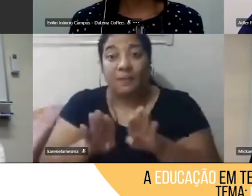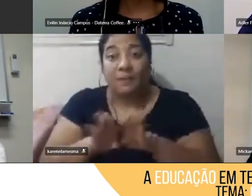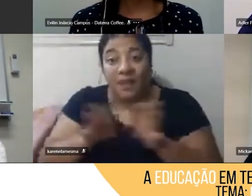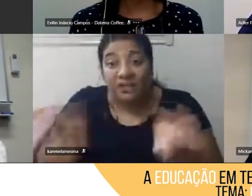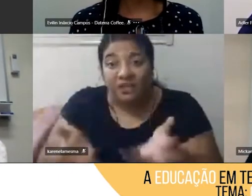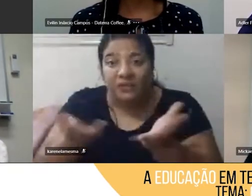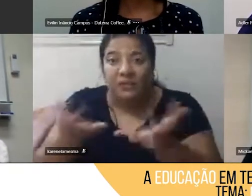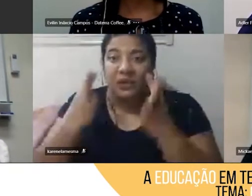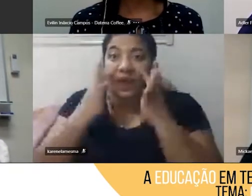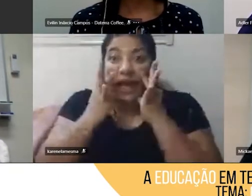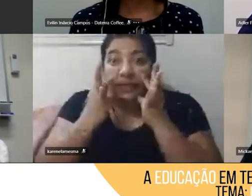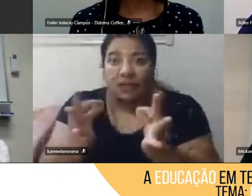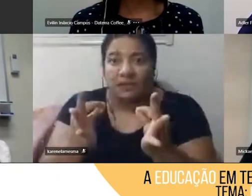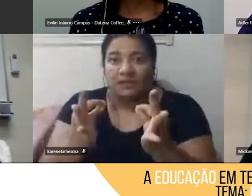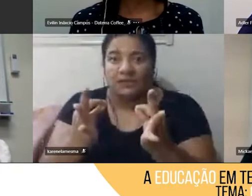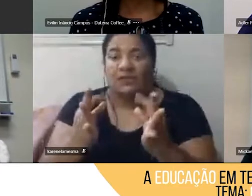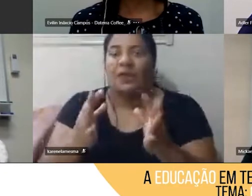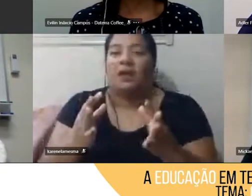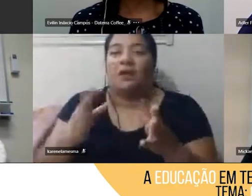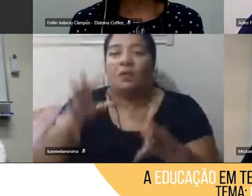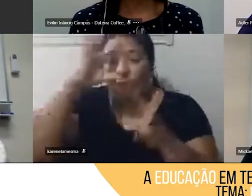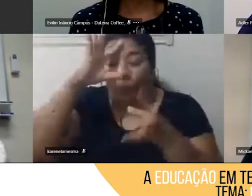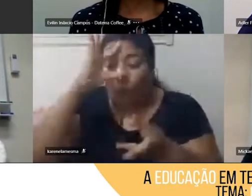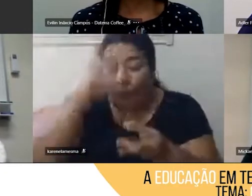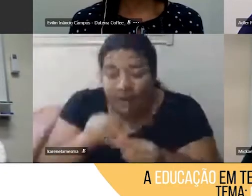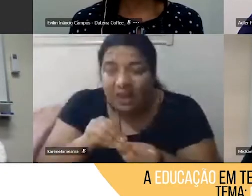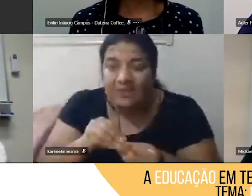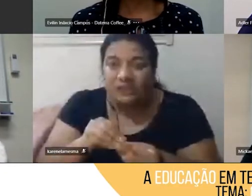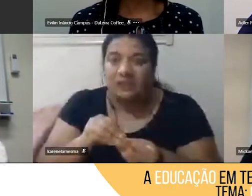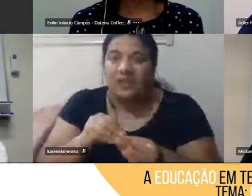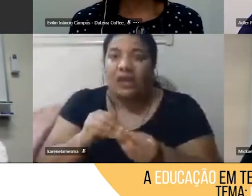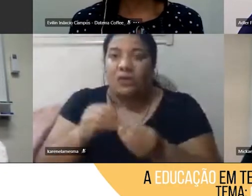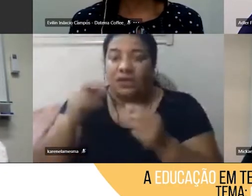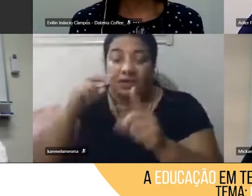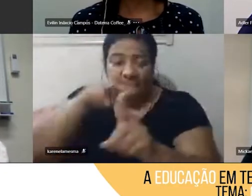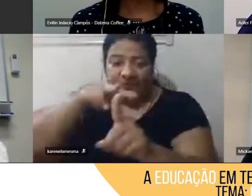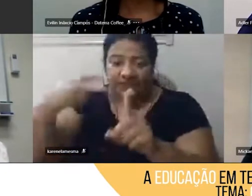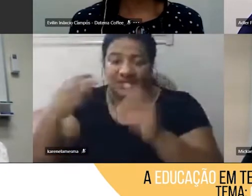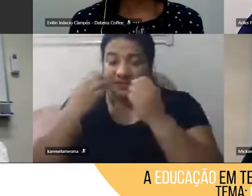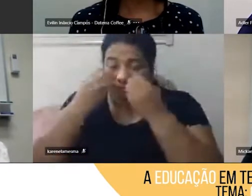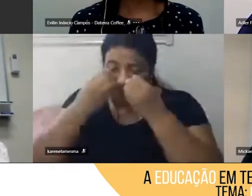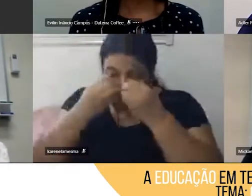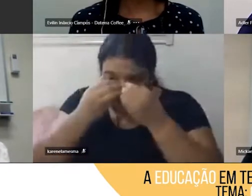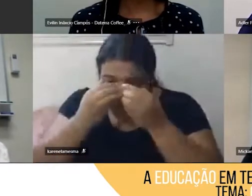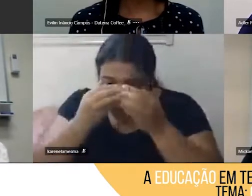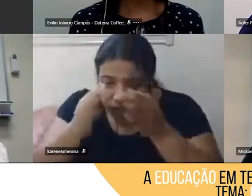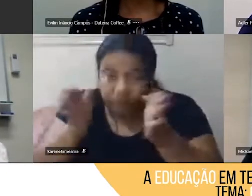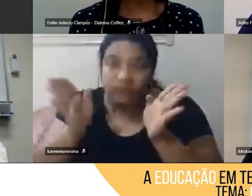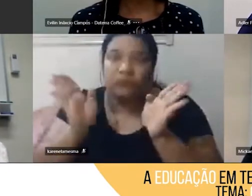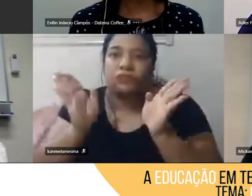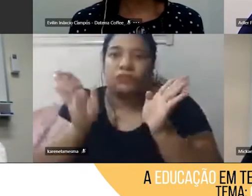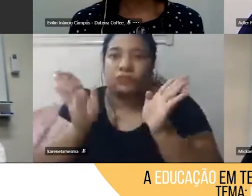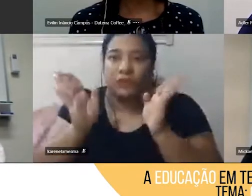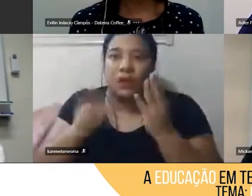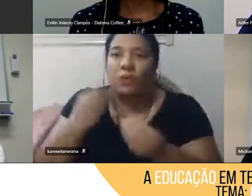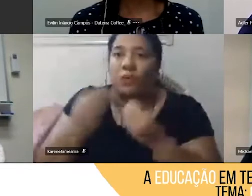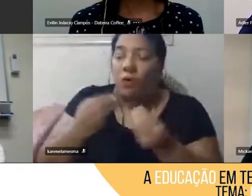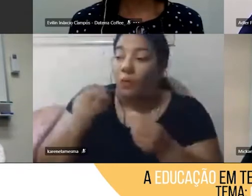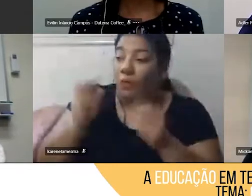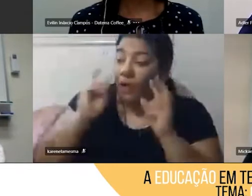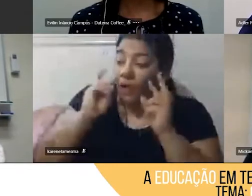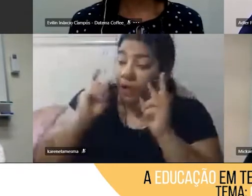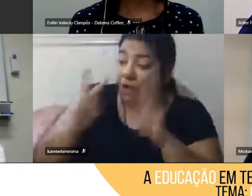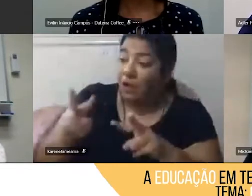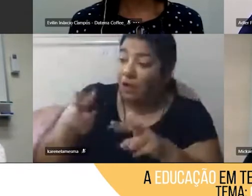a compreensão, e ampliar a visão de mundo. Como é que eu vivencio outras culturas? Como é que eu